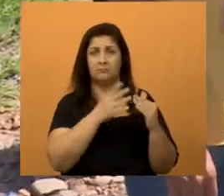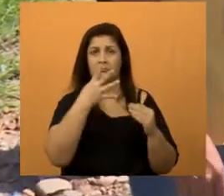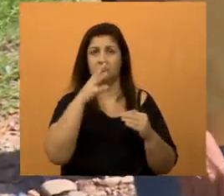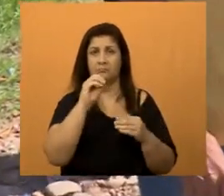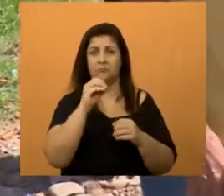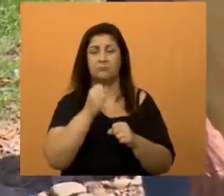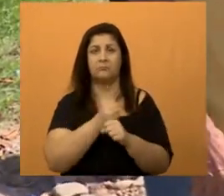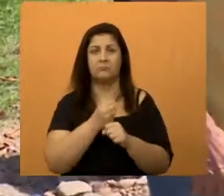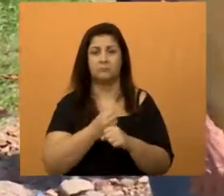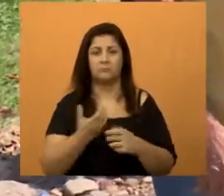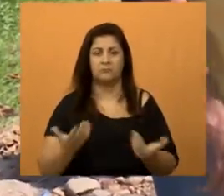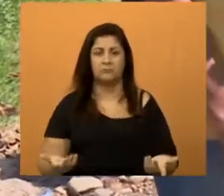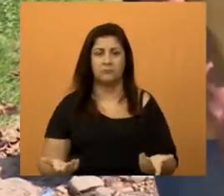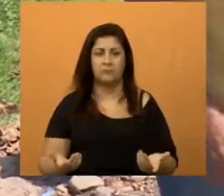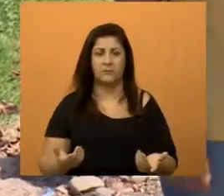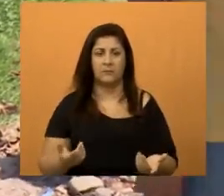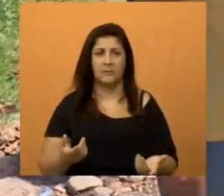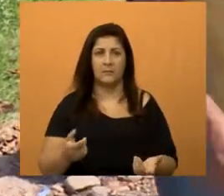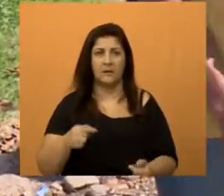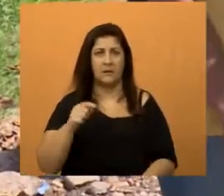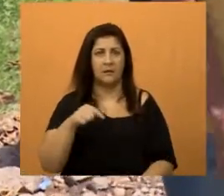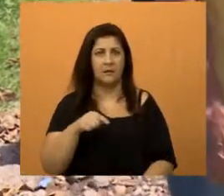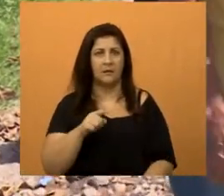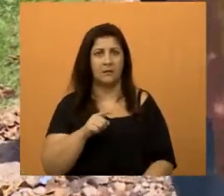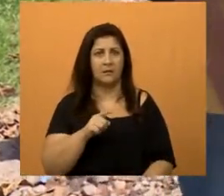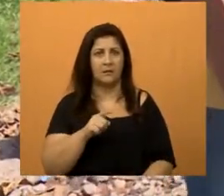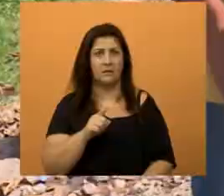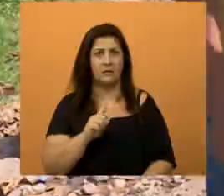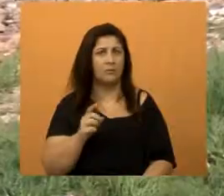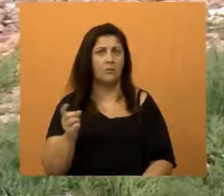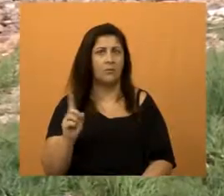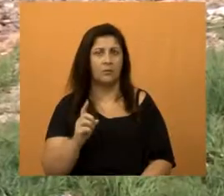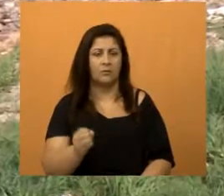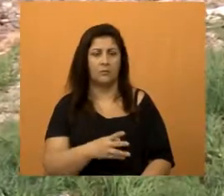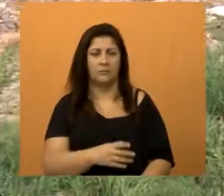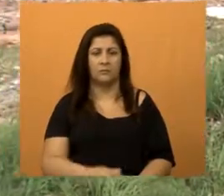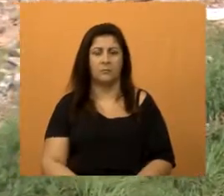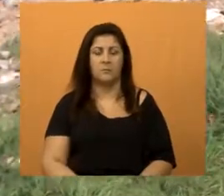anos, e o Jardim Paraíso não é um bairro novo, diferente dos outros bairros da cidade.